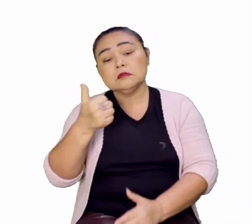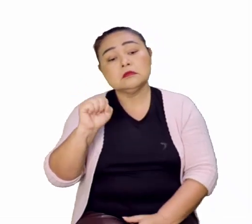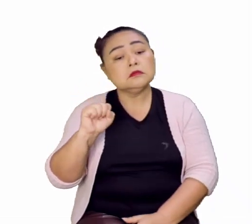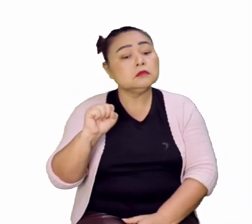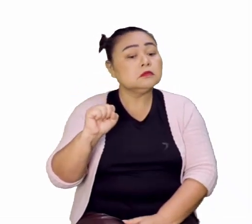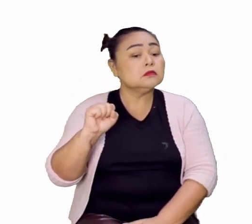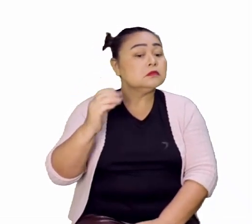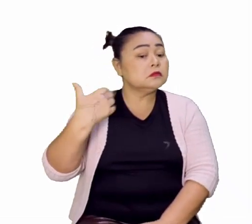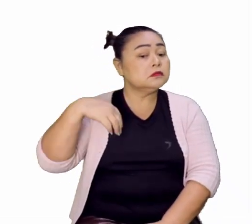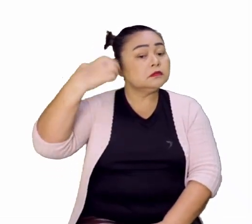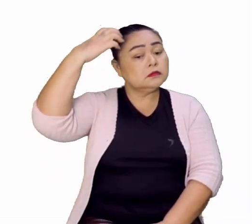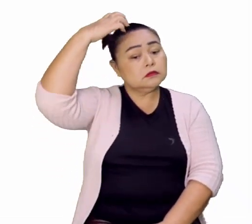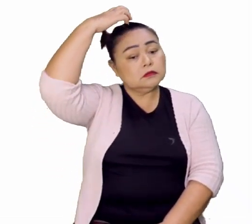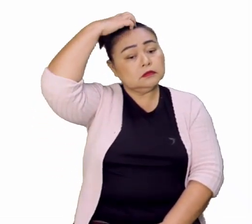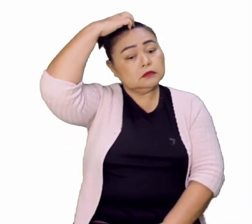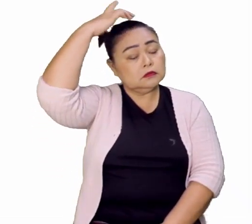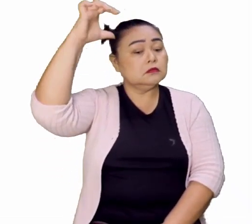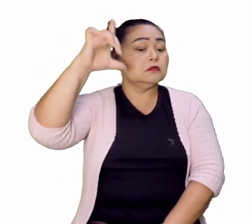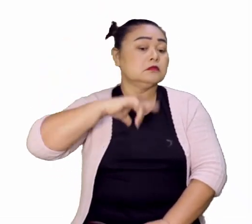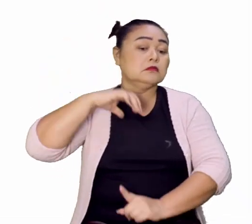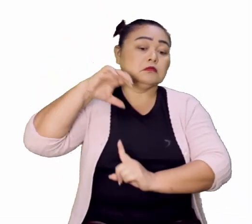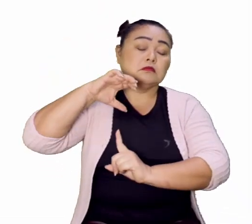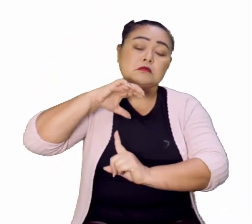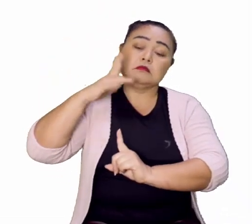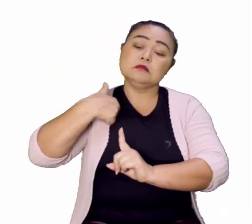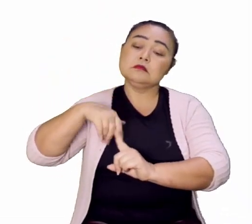1750 no poder.